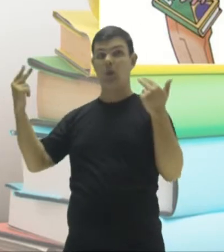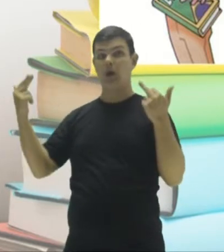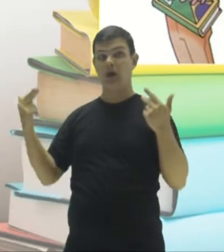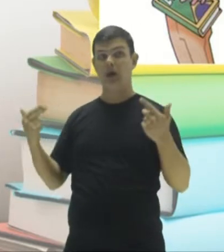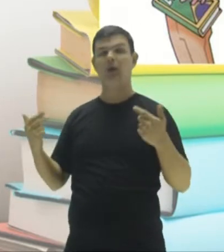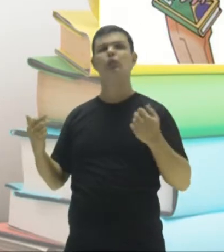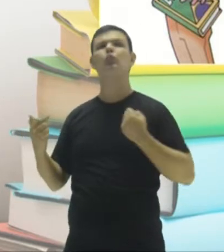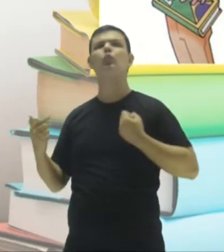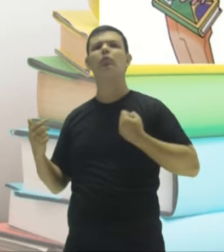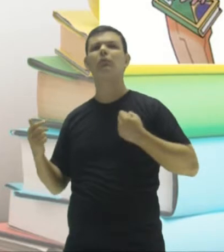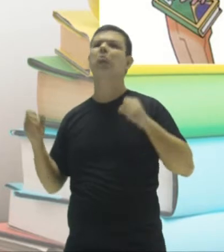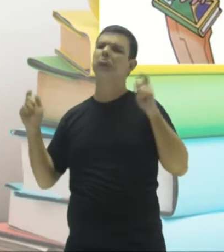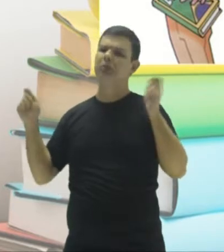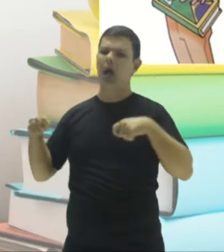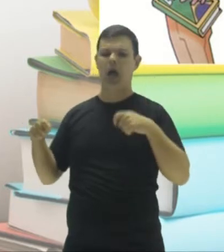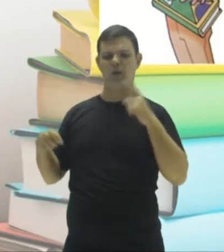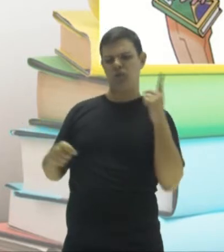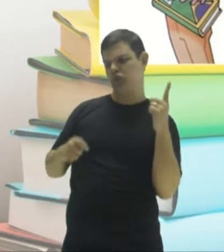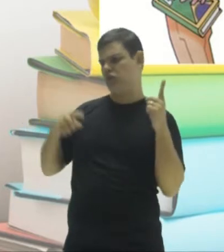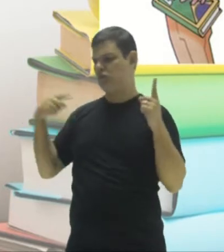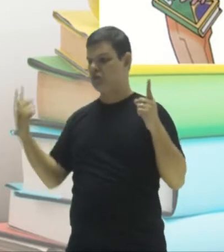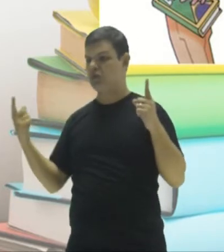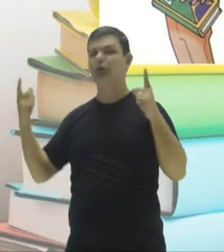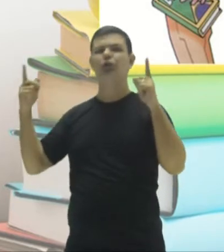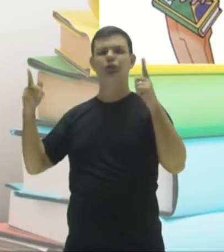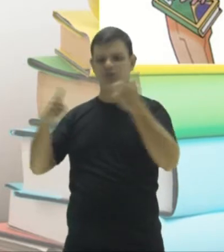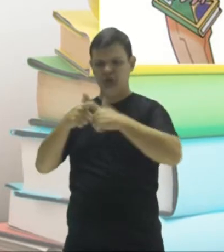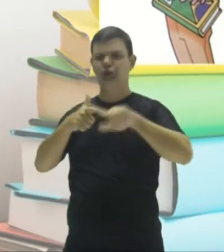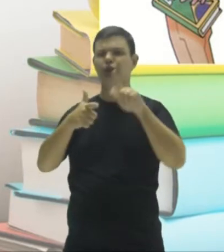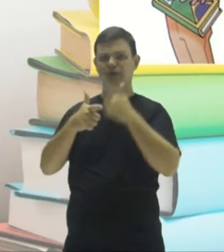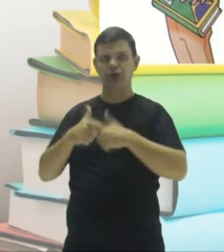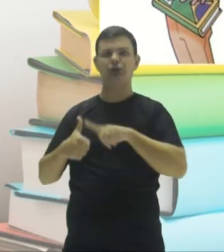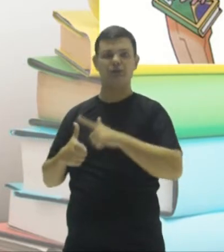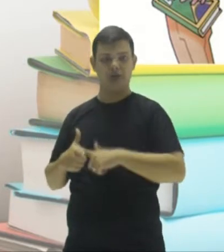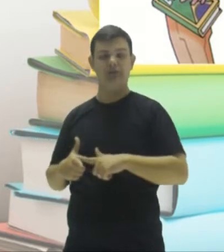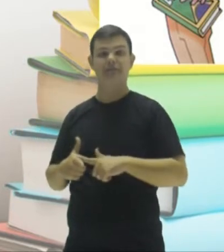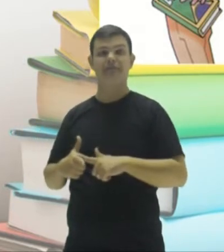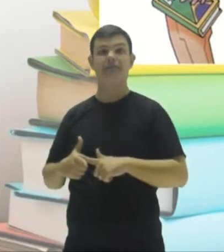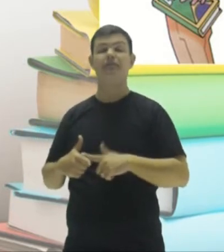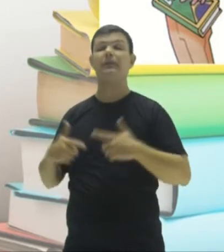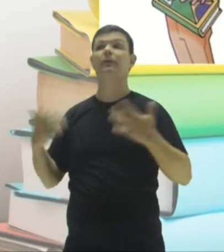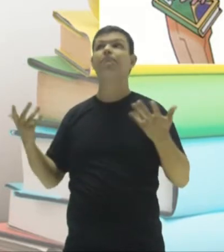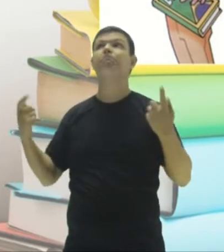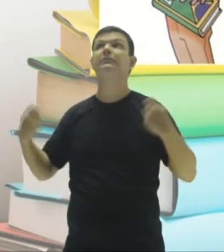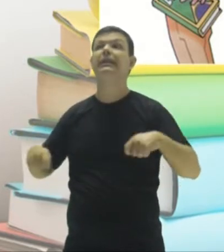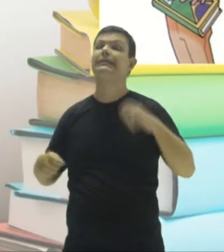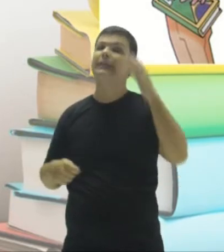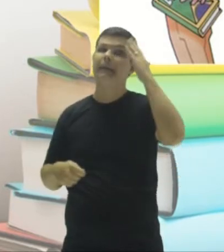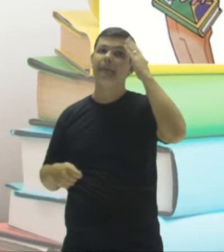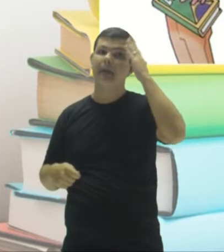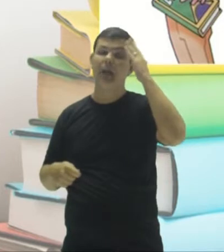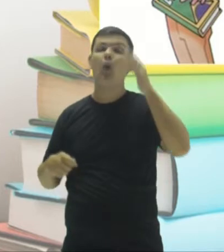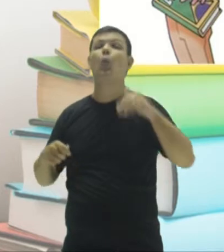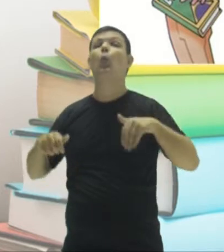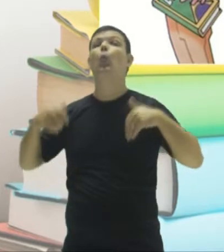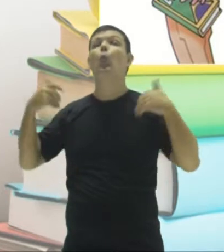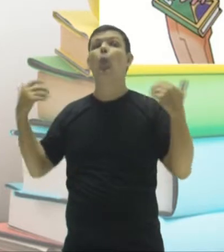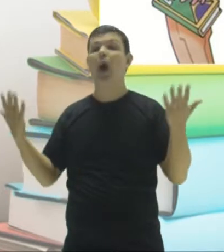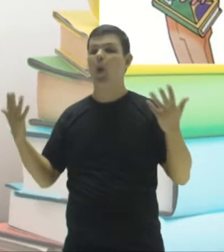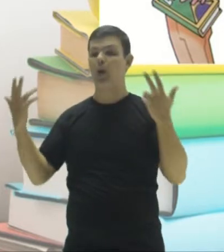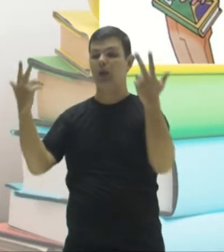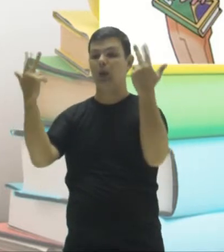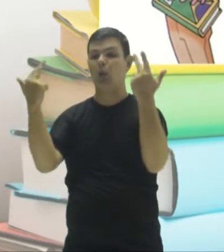números que podem dividir o doze e o dezoito, tá? Eu quero saber qual desses números são